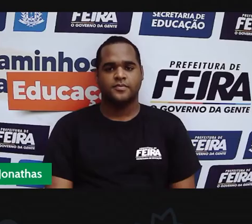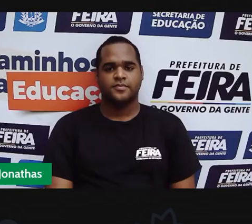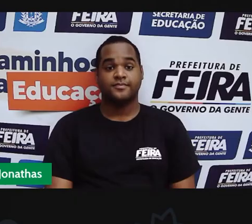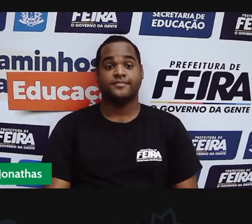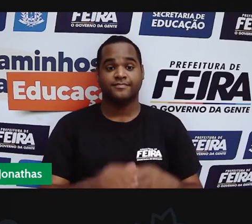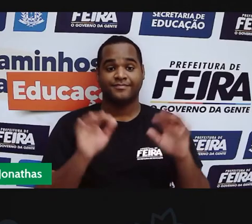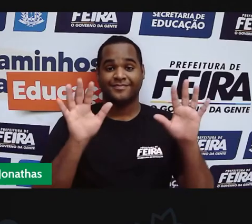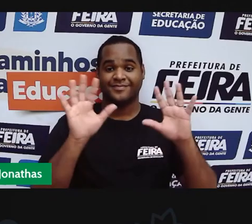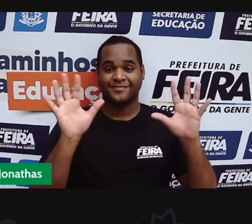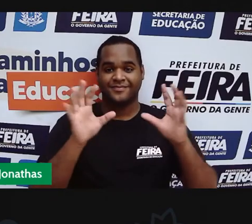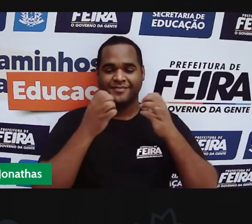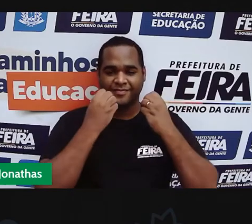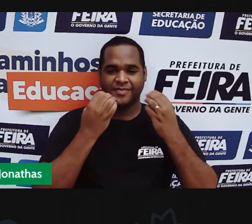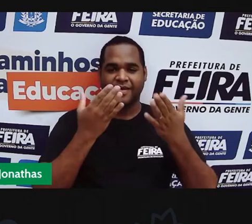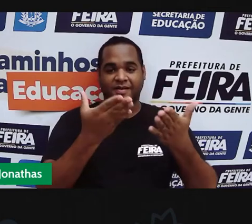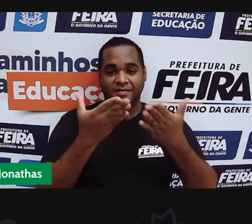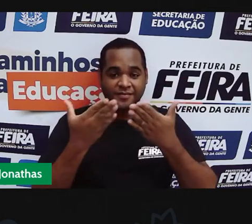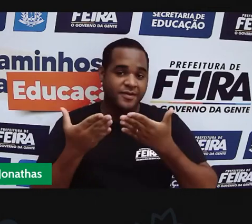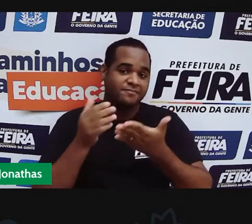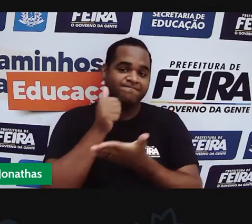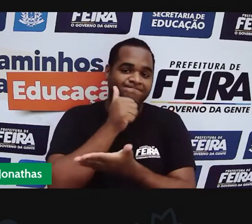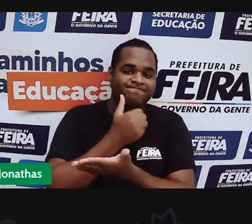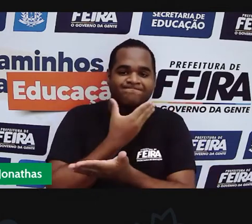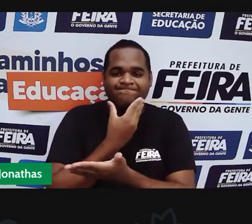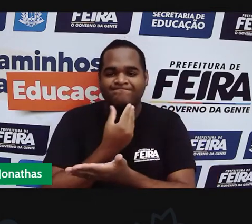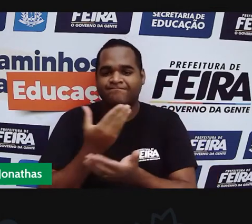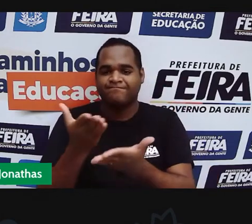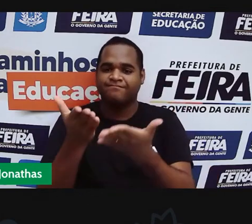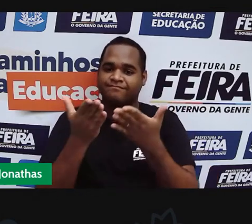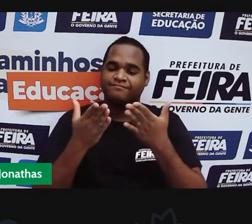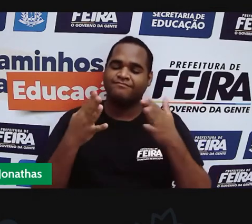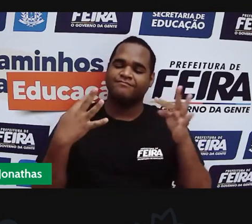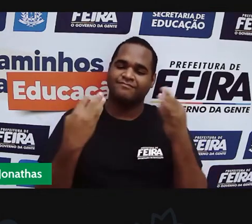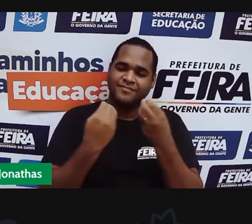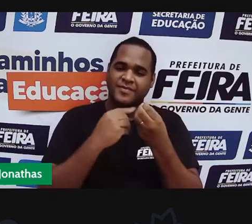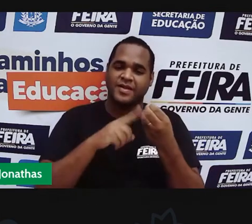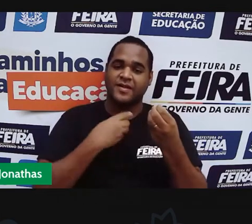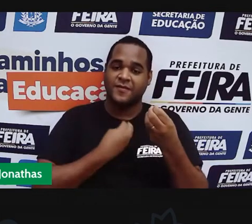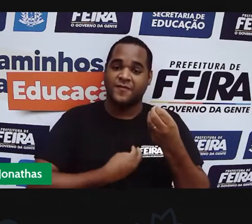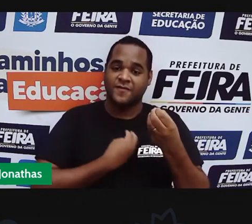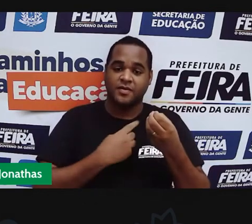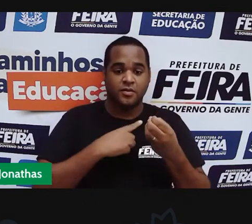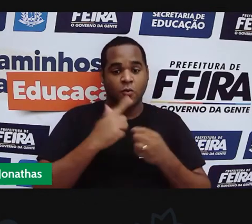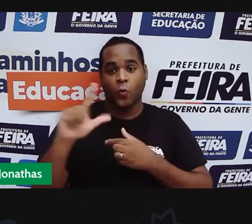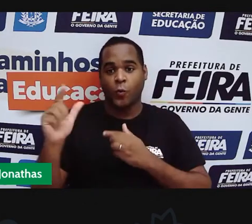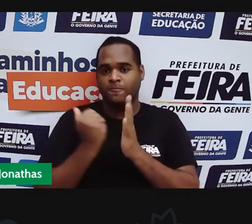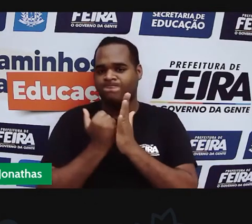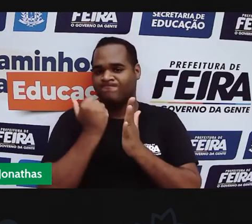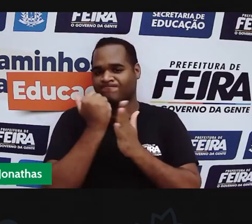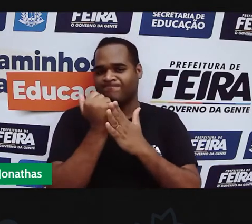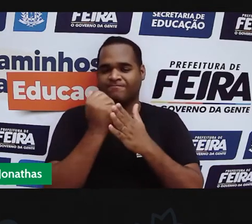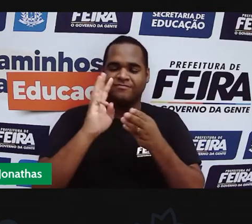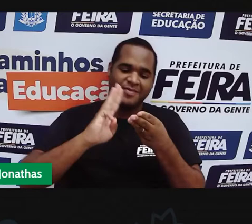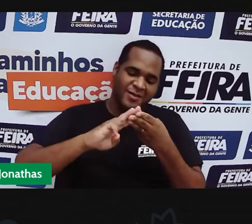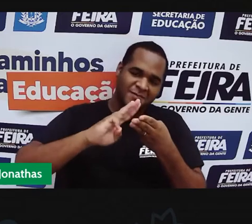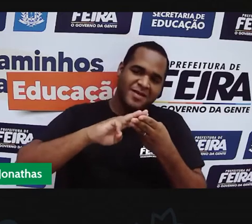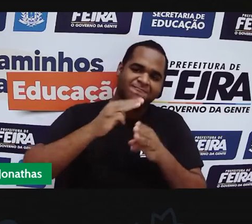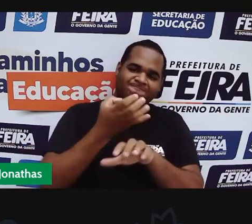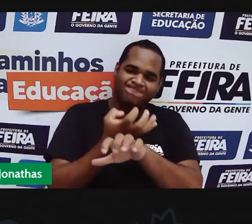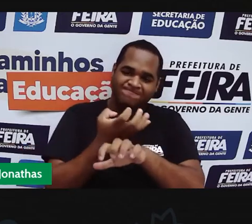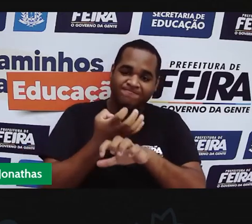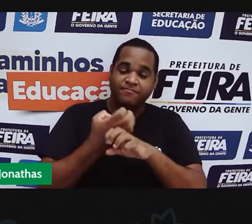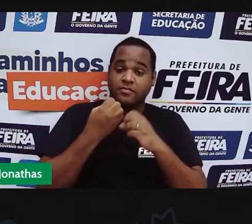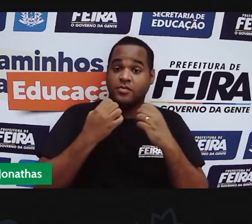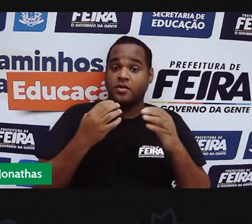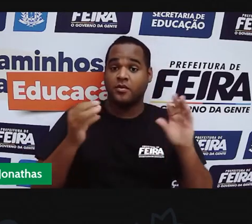Olá, sejam bem-vindos, sejam bem-vindas a mais uma aula de matemática. Vamos